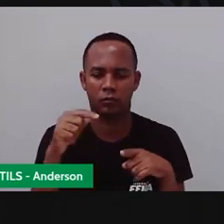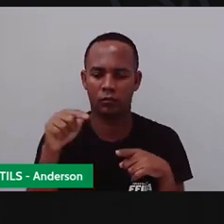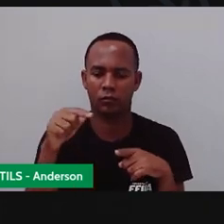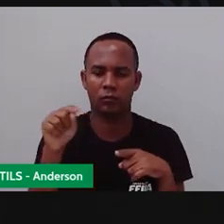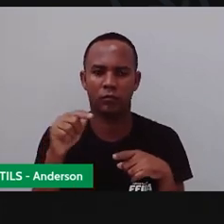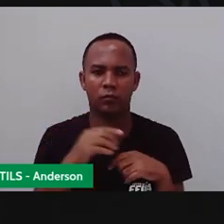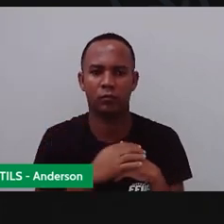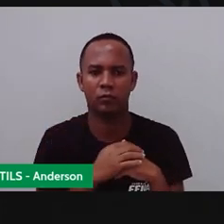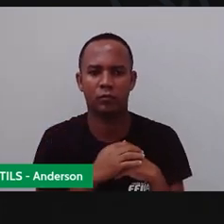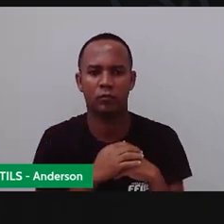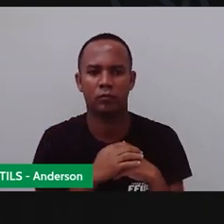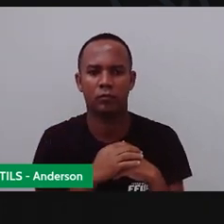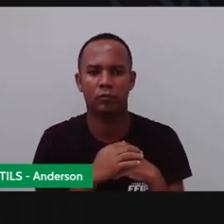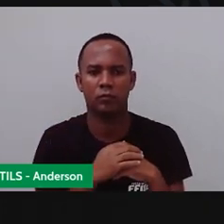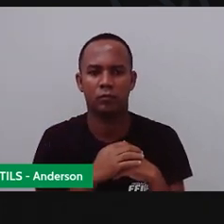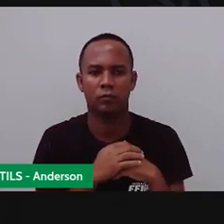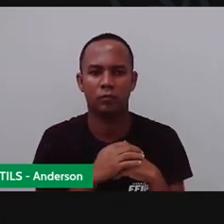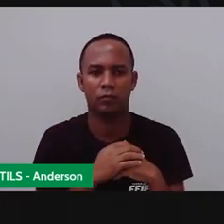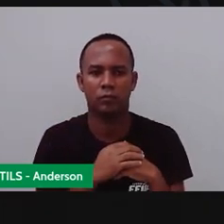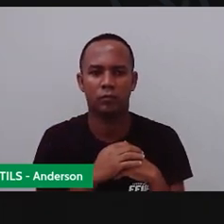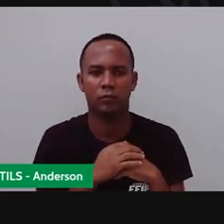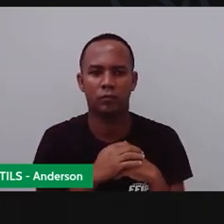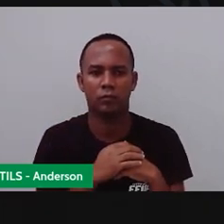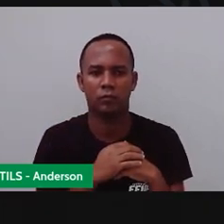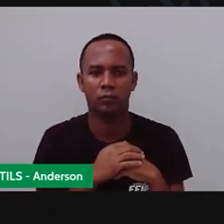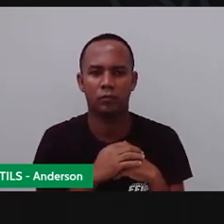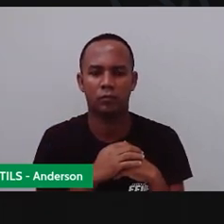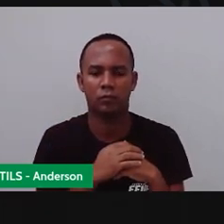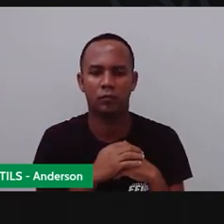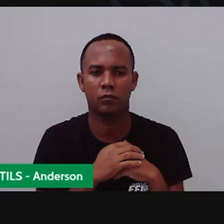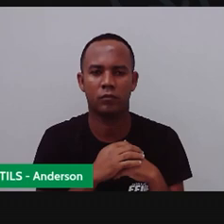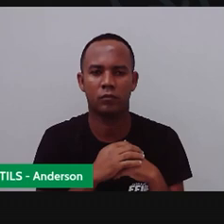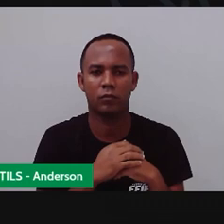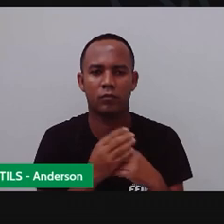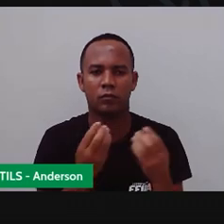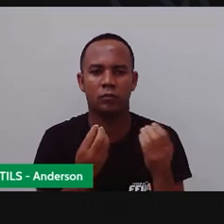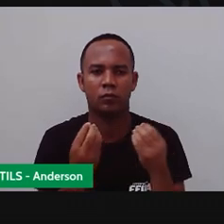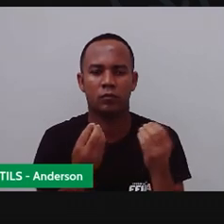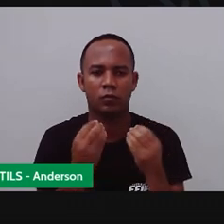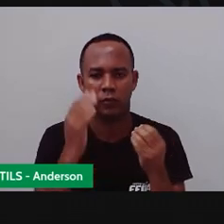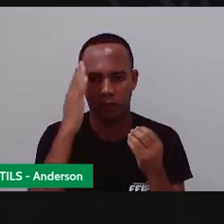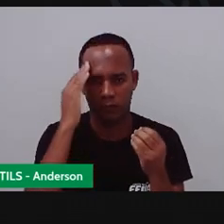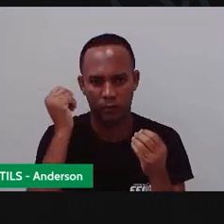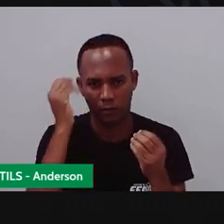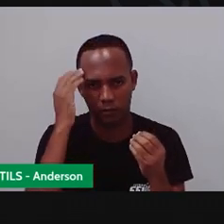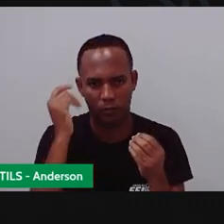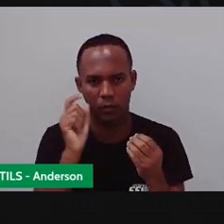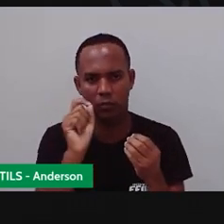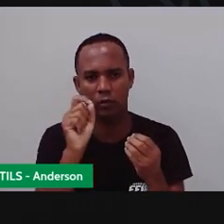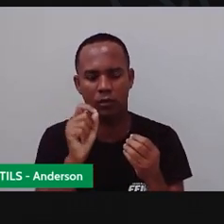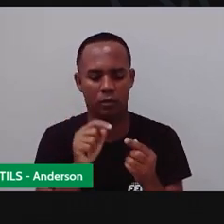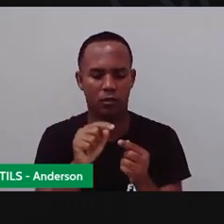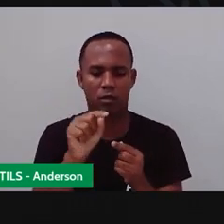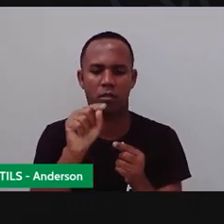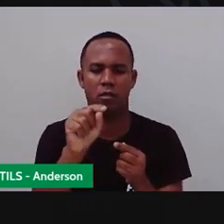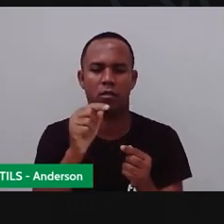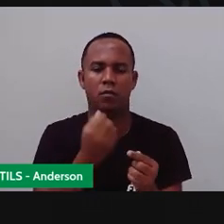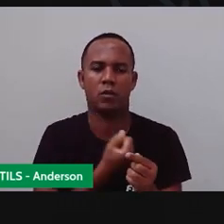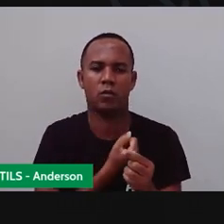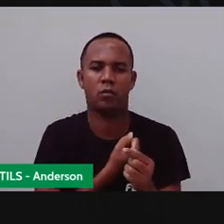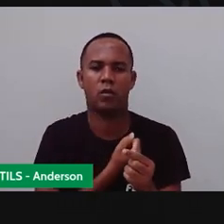Marca um aqui. Marca um aqui. E outro aqui. A gente sabe que aqui em cima, fica aqui numeral,